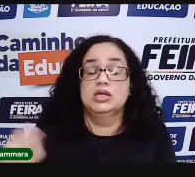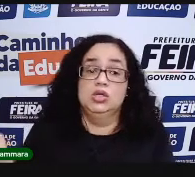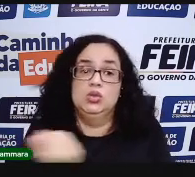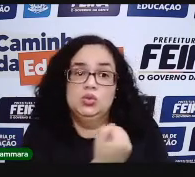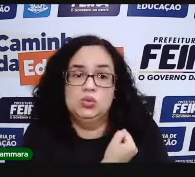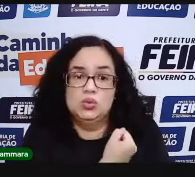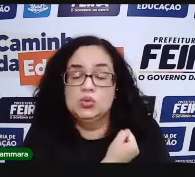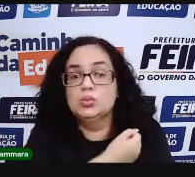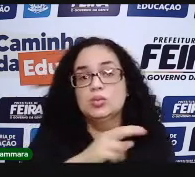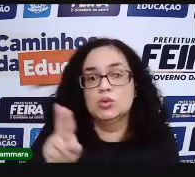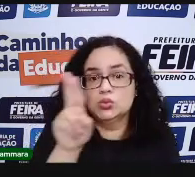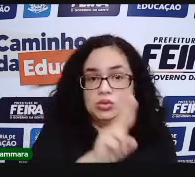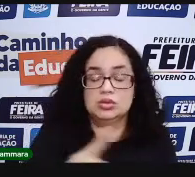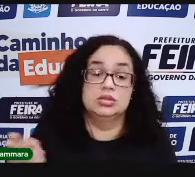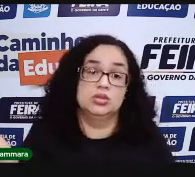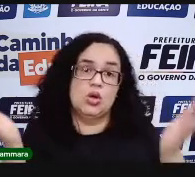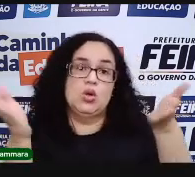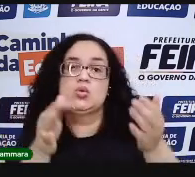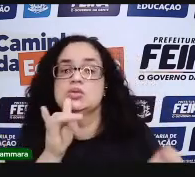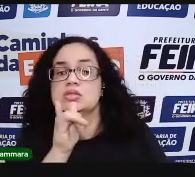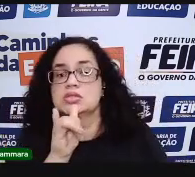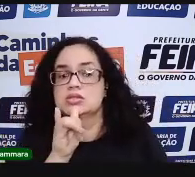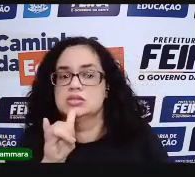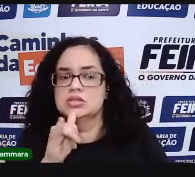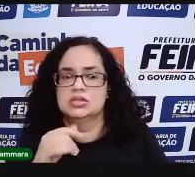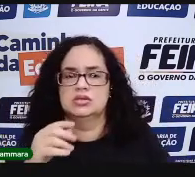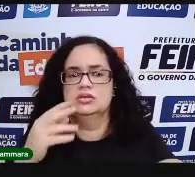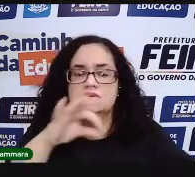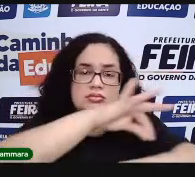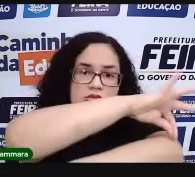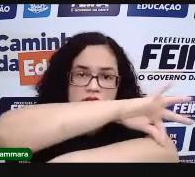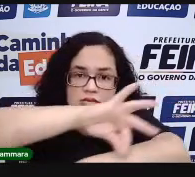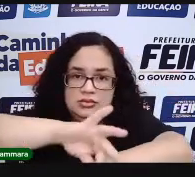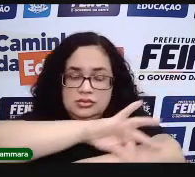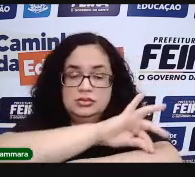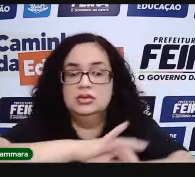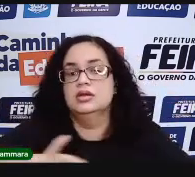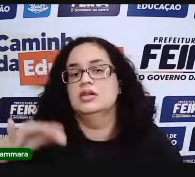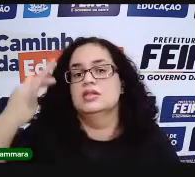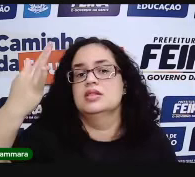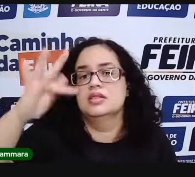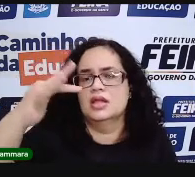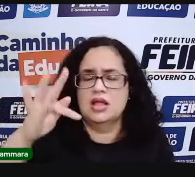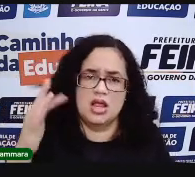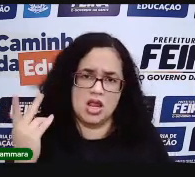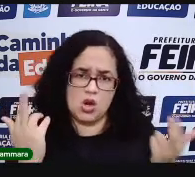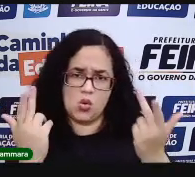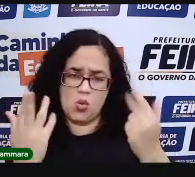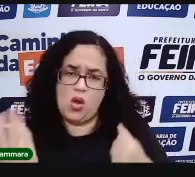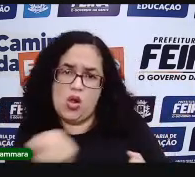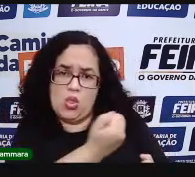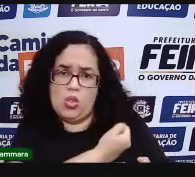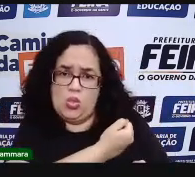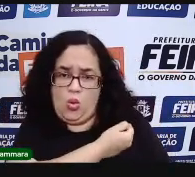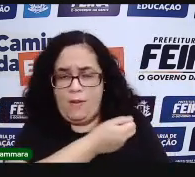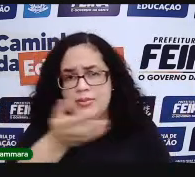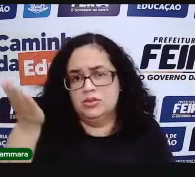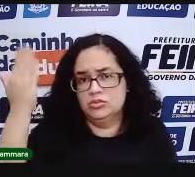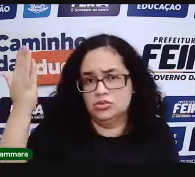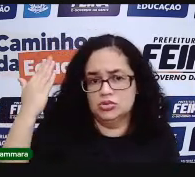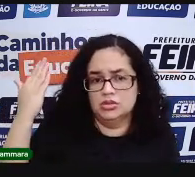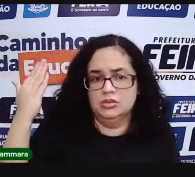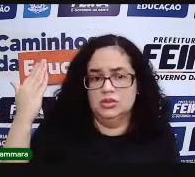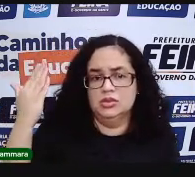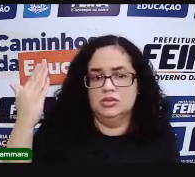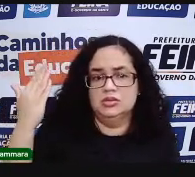Será que os números que nós utilizamos hoje. Por exemplo, na engenharia, na física. É o mesmo número que os homens